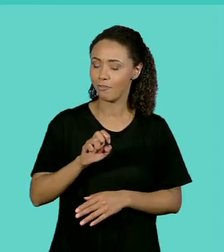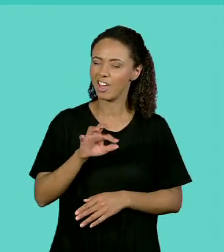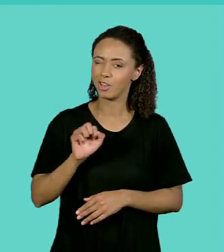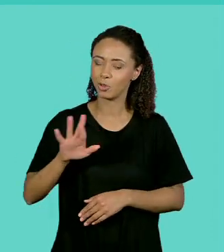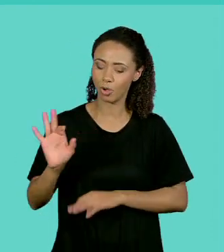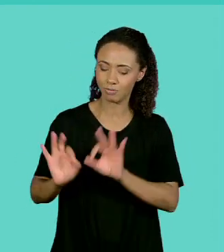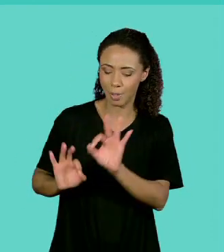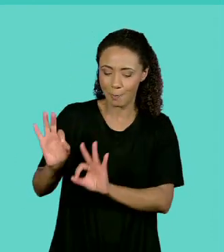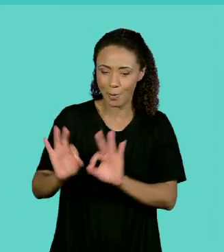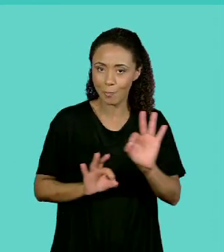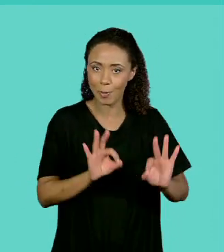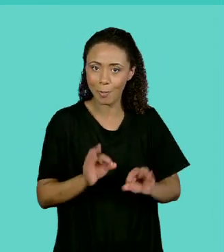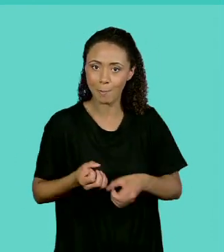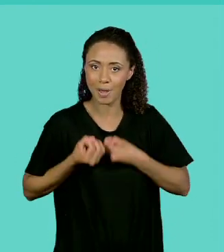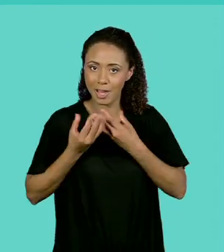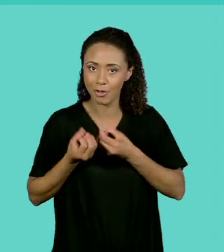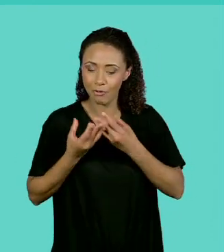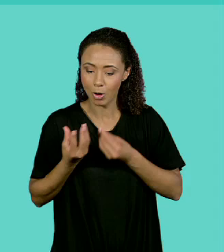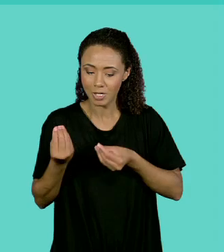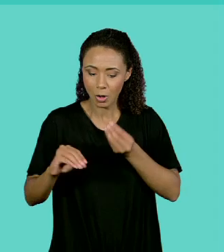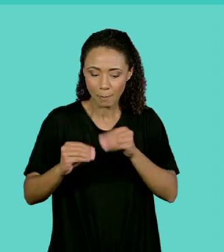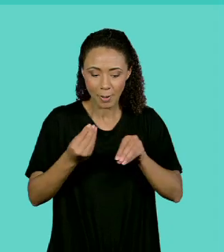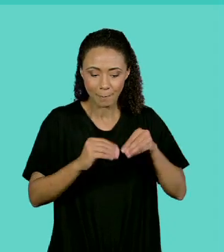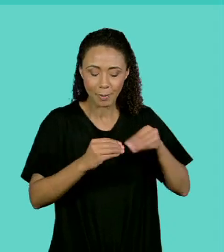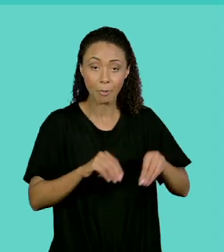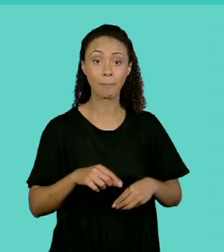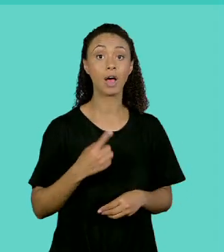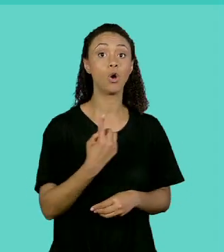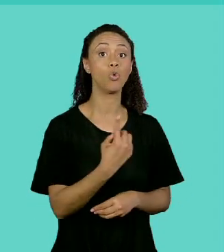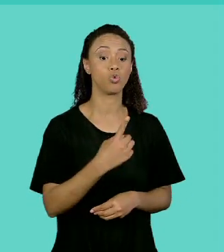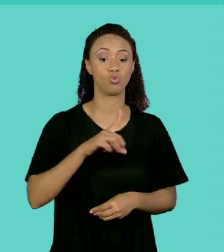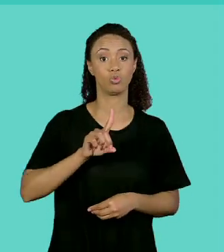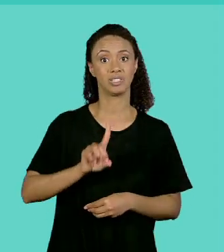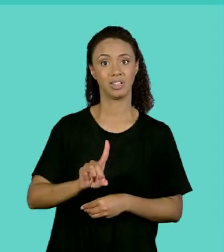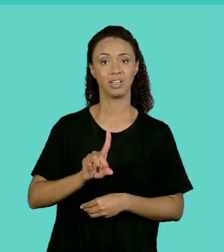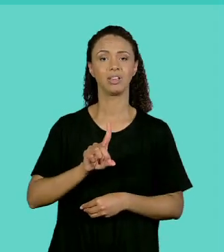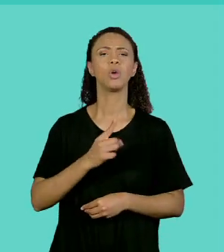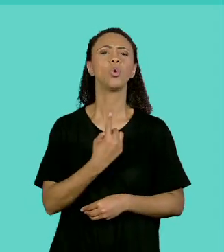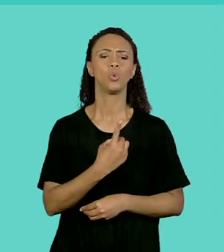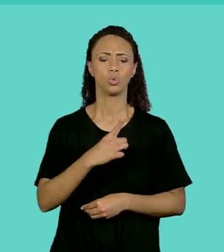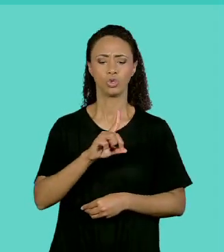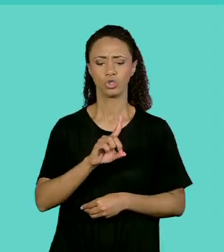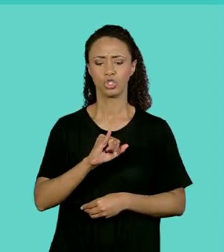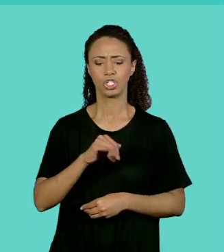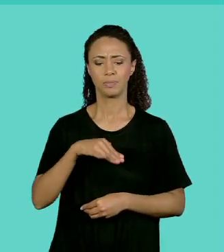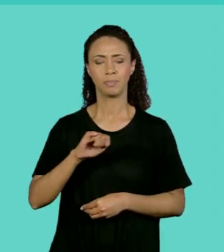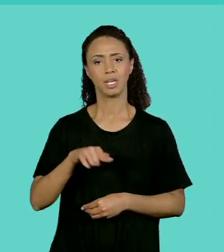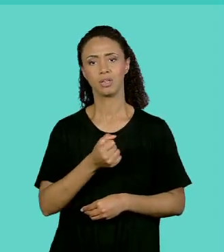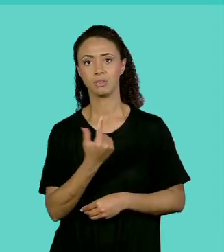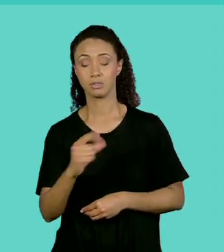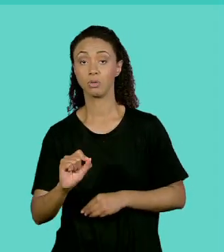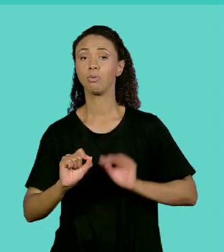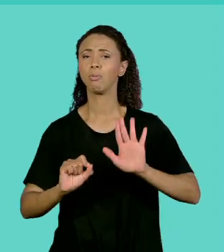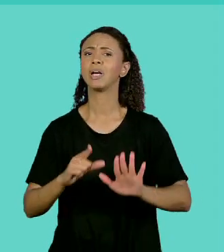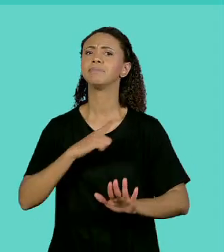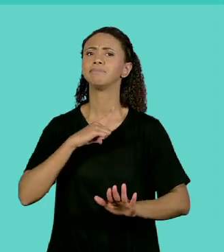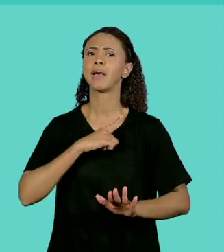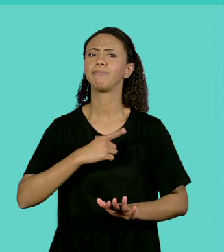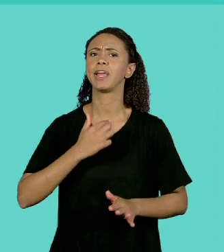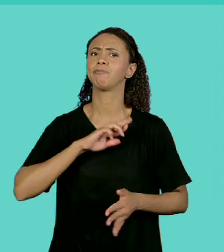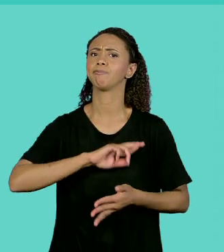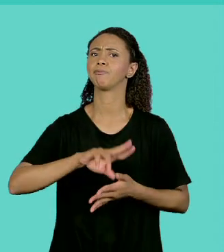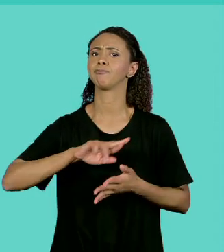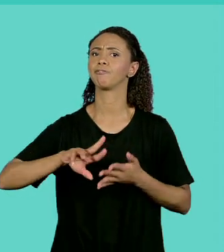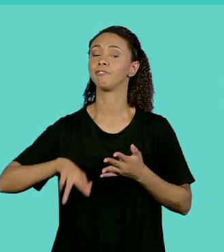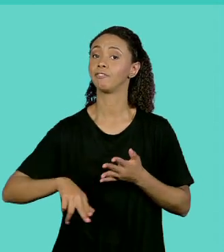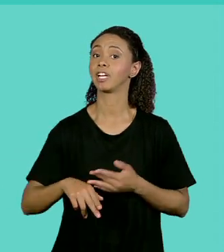um compartimento de dado, que é chamado unidimensional, porque tem uma única dimensão. Mas nós temos outros tipos de compartimentos para trabalhar,